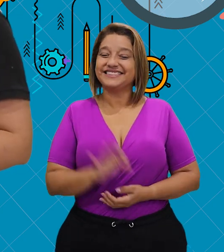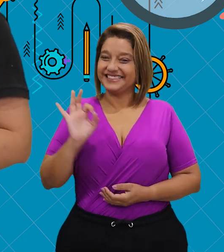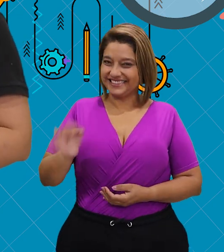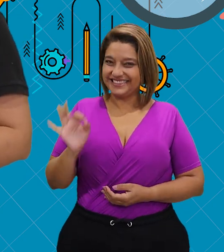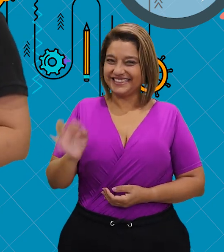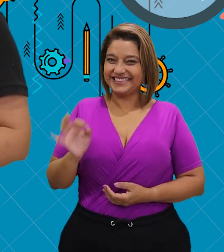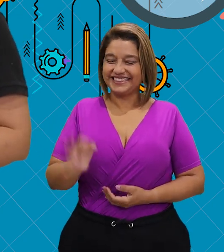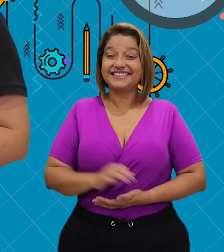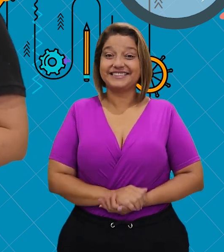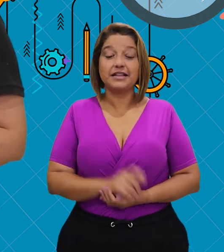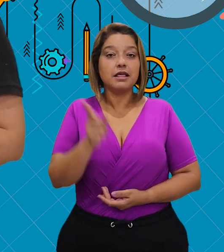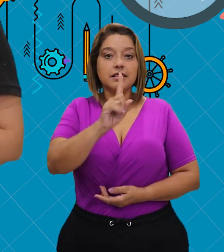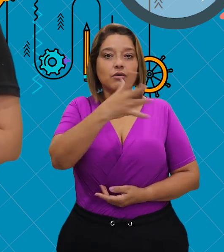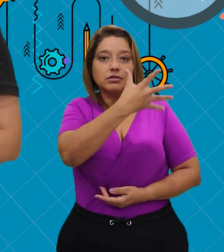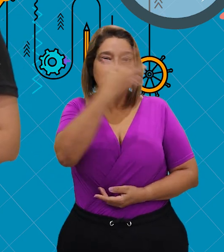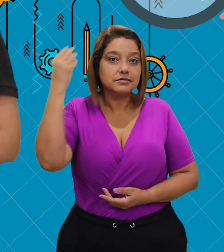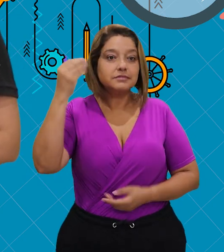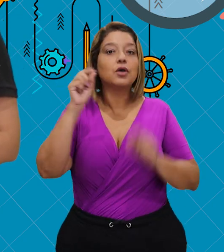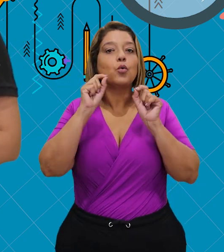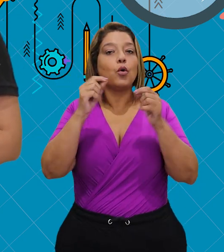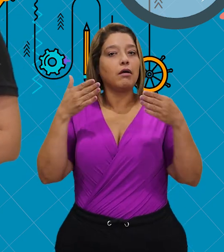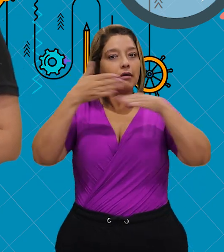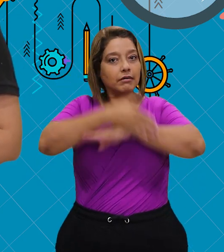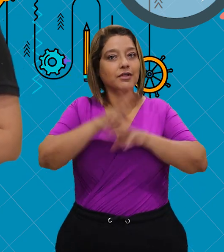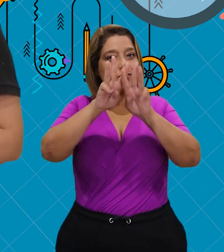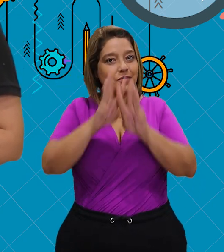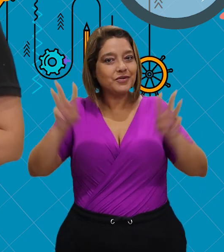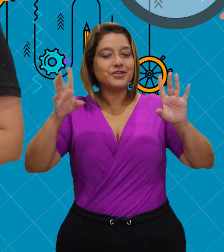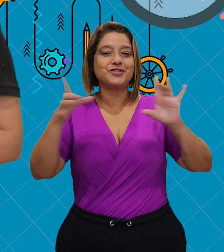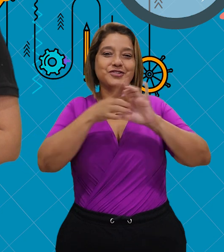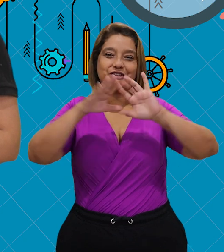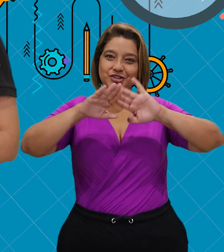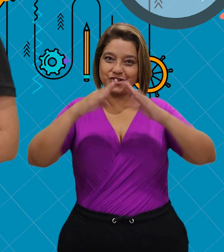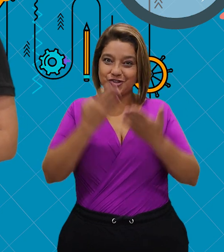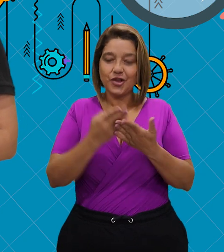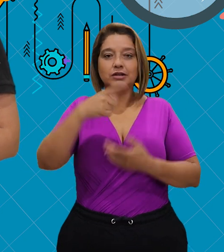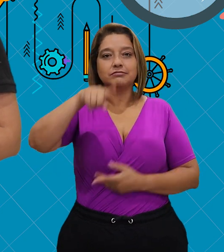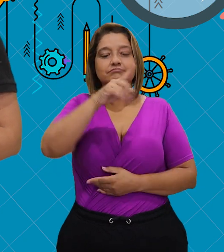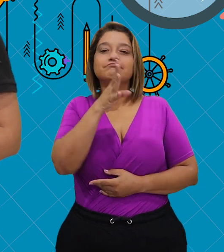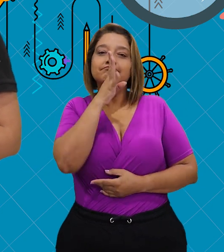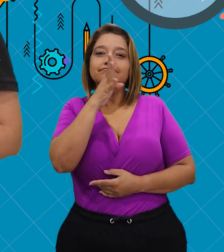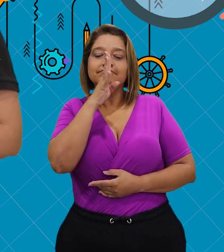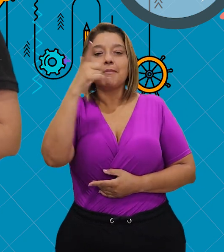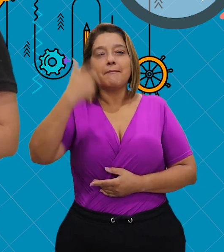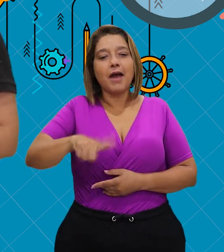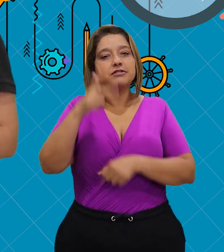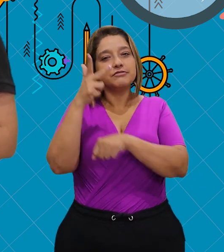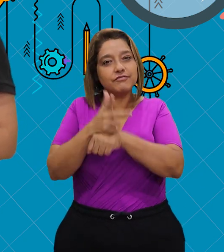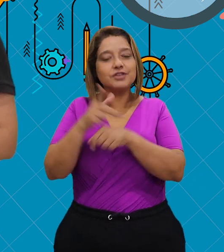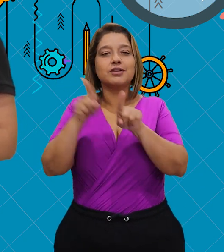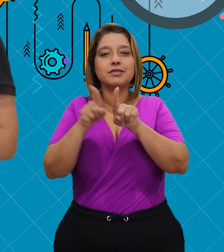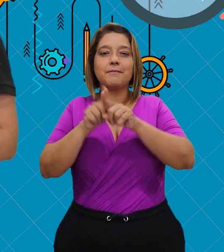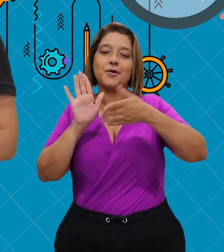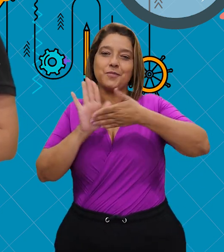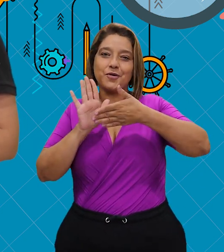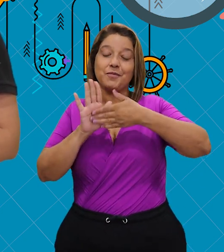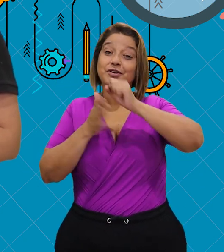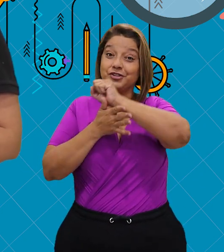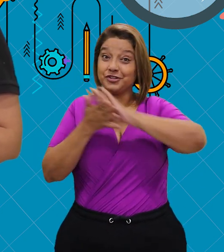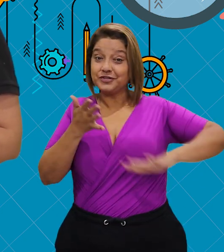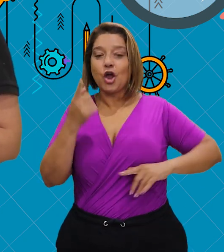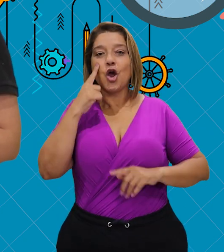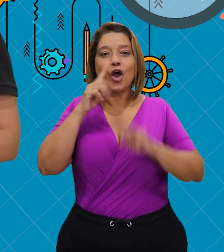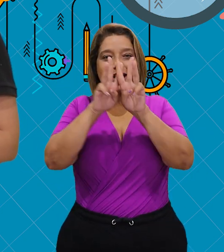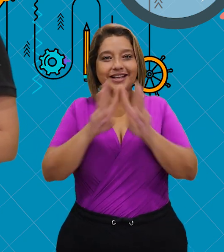Exatamente, Gabi. E não se esqueça de acessar o nosso portal Conexão Escola para ter acesso a mais vídeos e propósitos de atividade. O